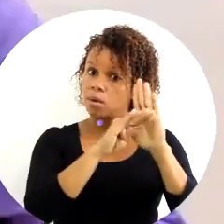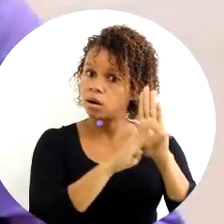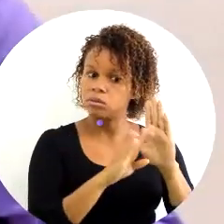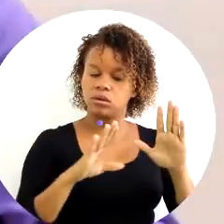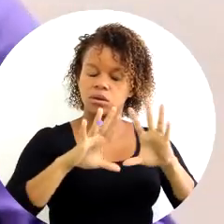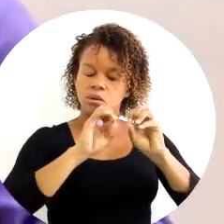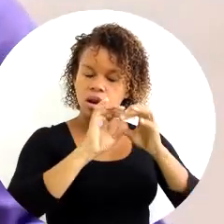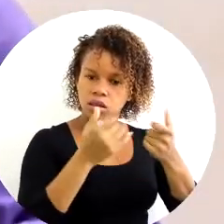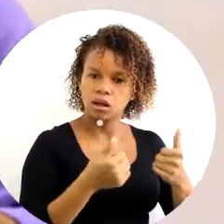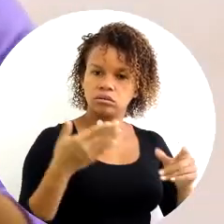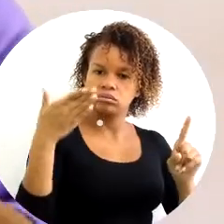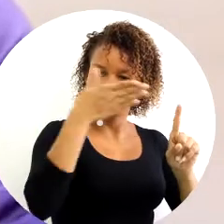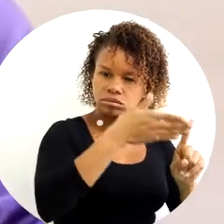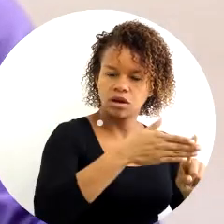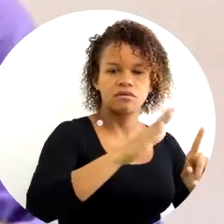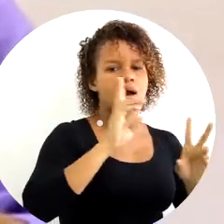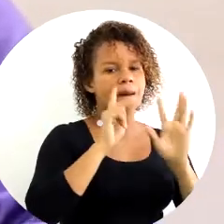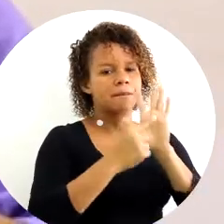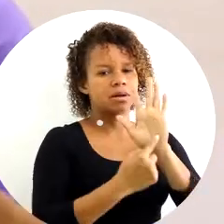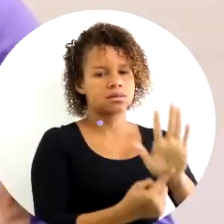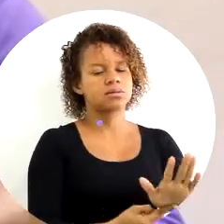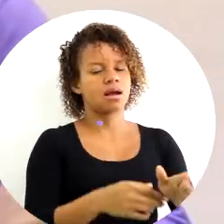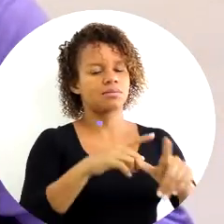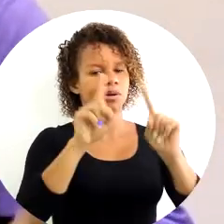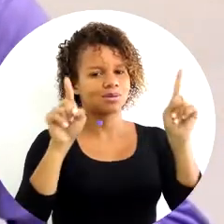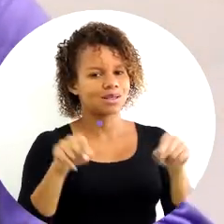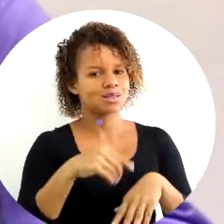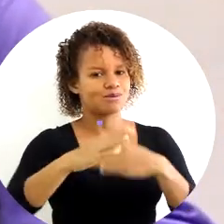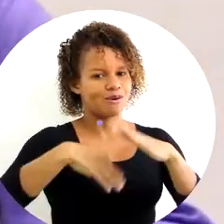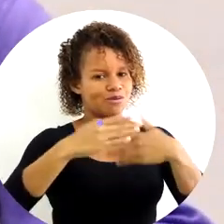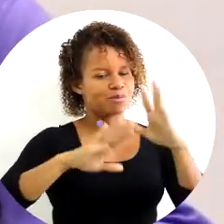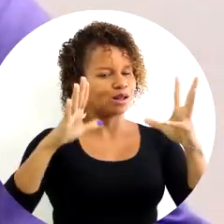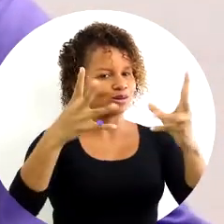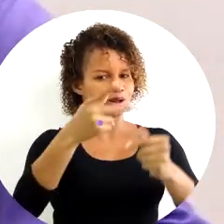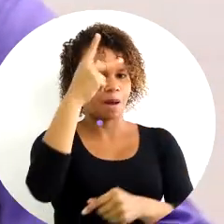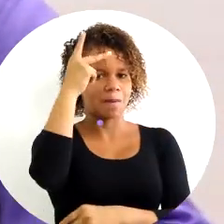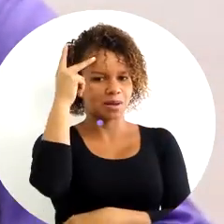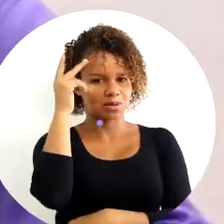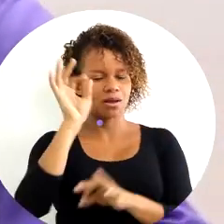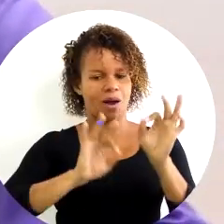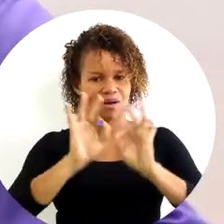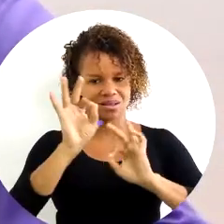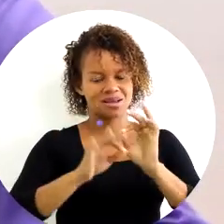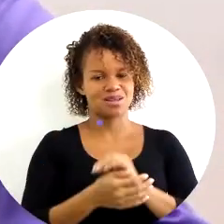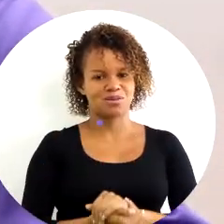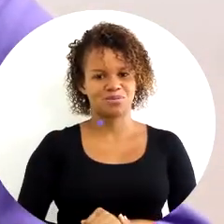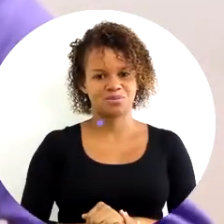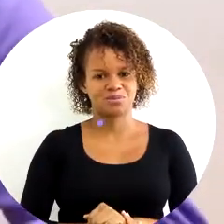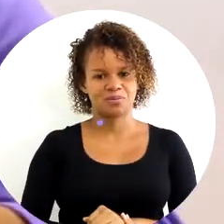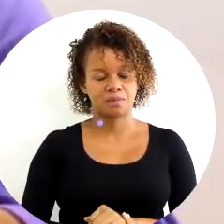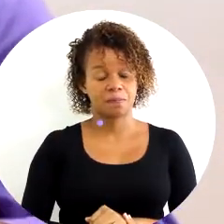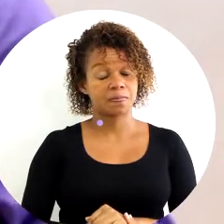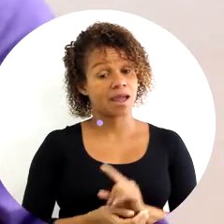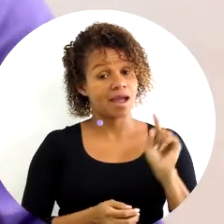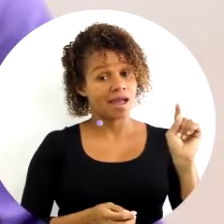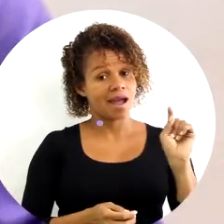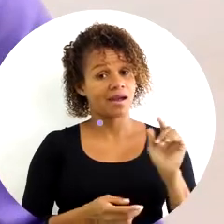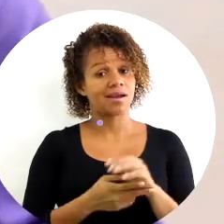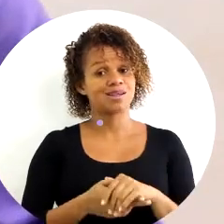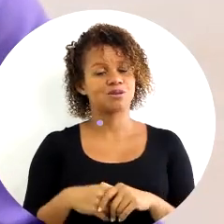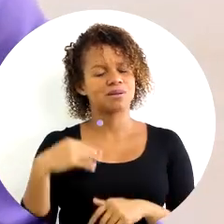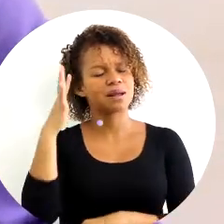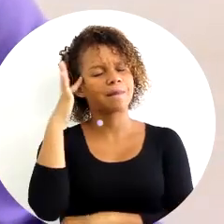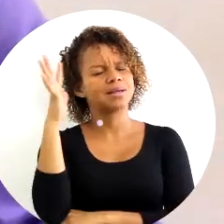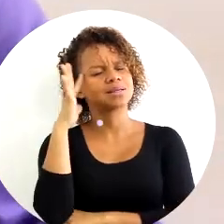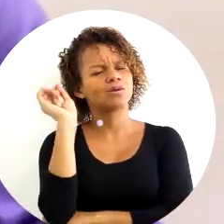aplicado vai apresentar um programa de treinamento e desenvolvimento para todas as pessoas da organização. E aí, a gente